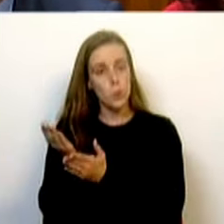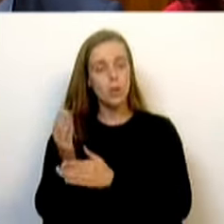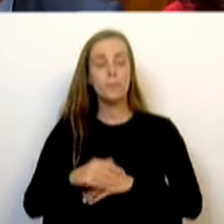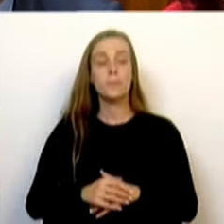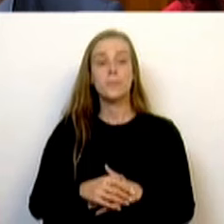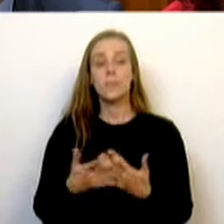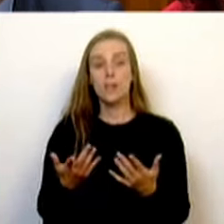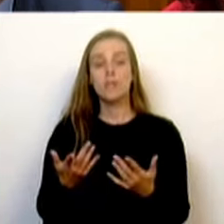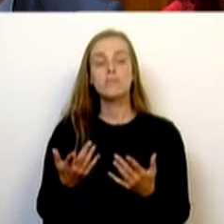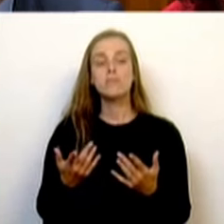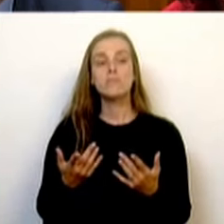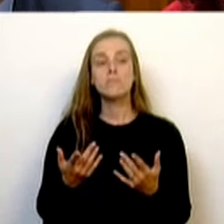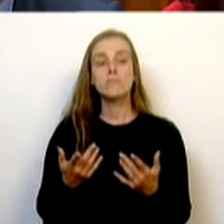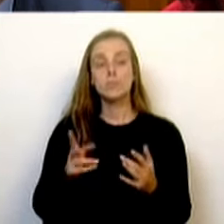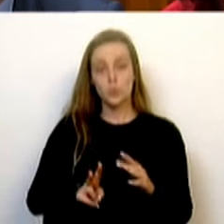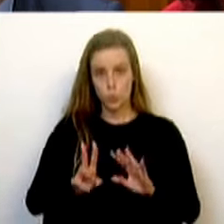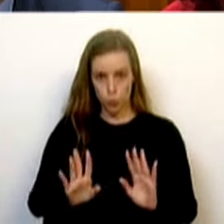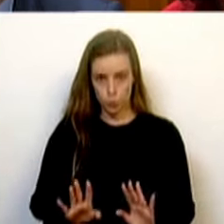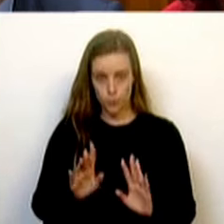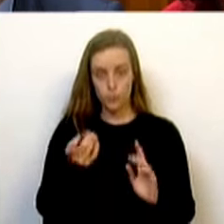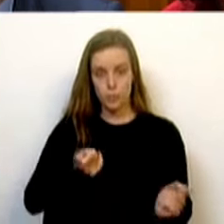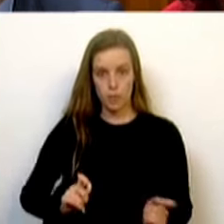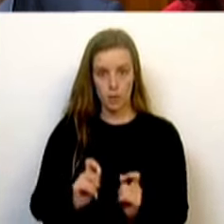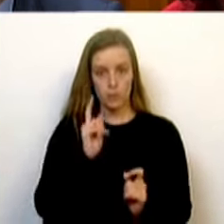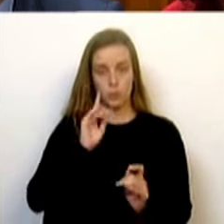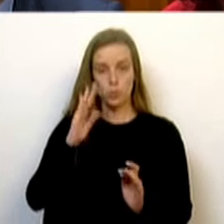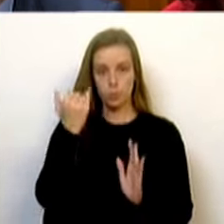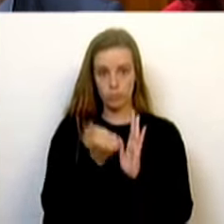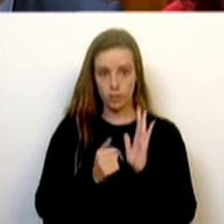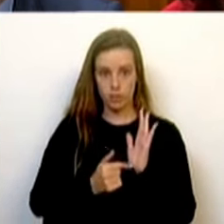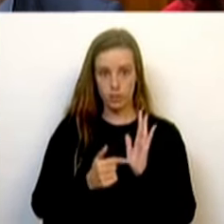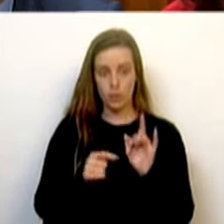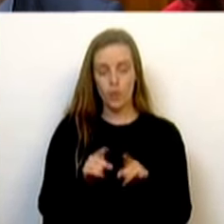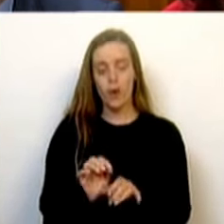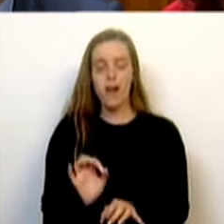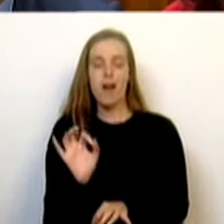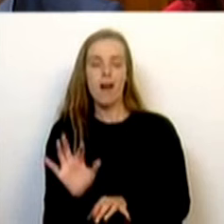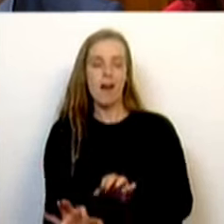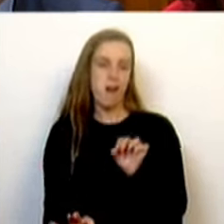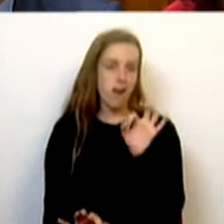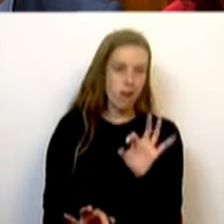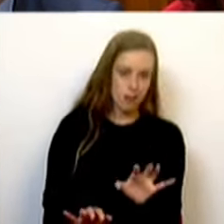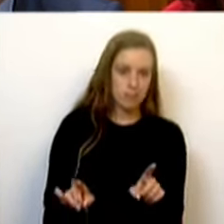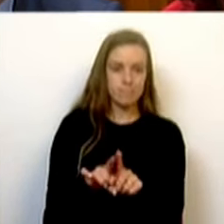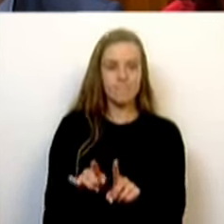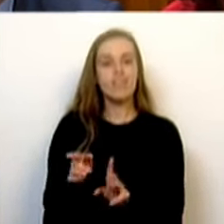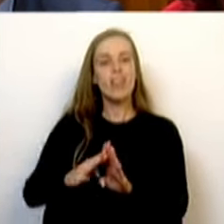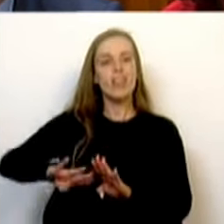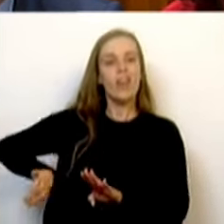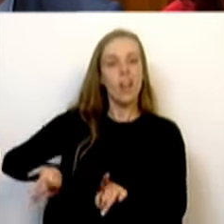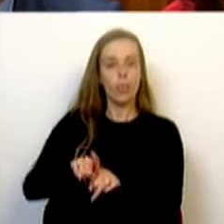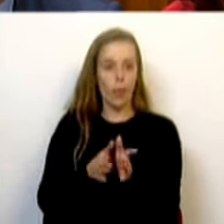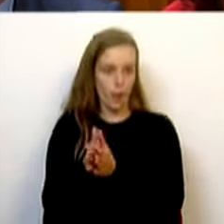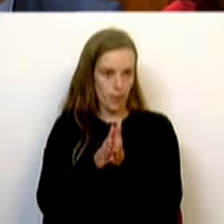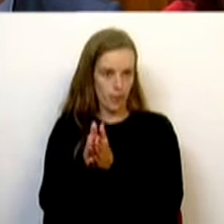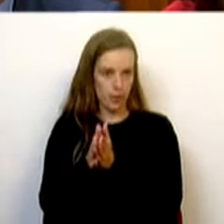A segunda dimensão deste debate tem a ver com os truques a que a direita sistematicamente recove. O primeiro